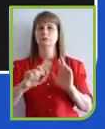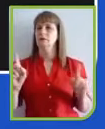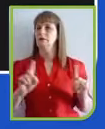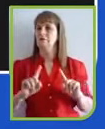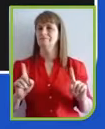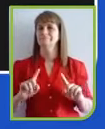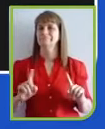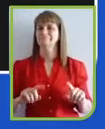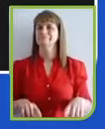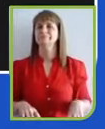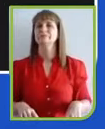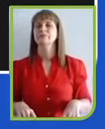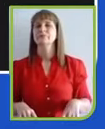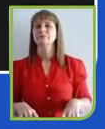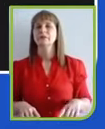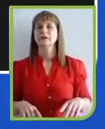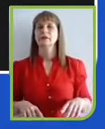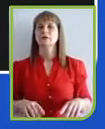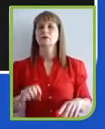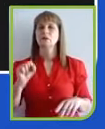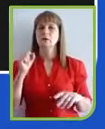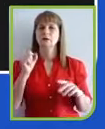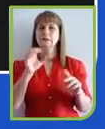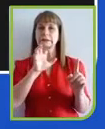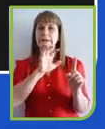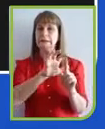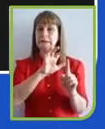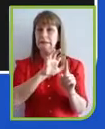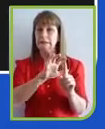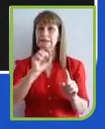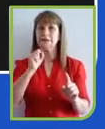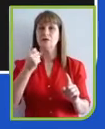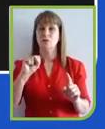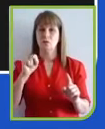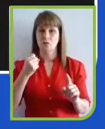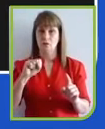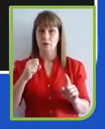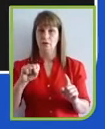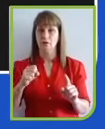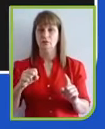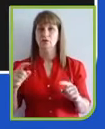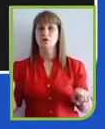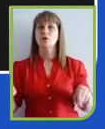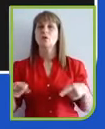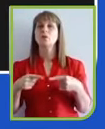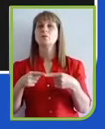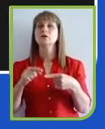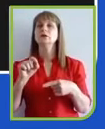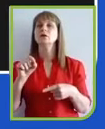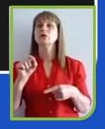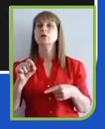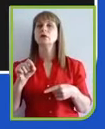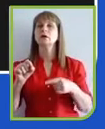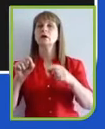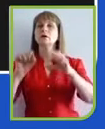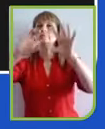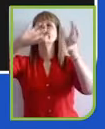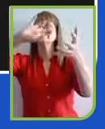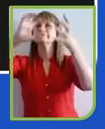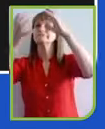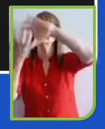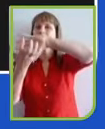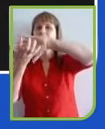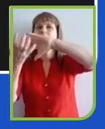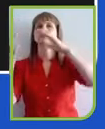tendência 8 tem a ver com a mudança climática. Acho que todos nós aqui vamos concordar